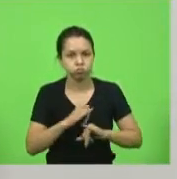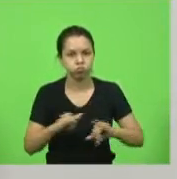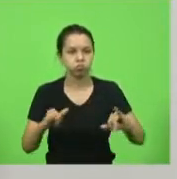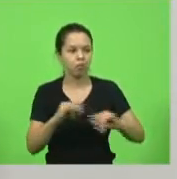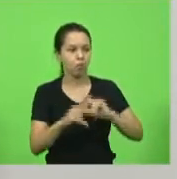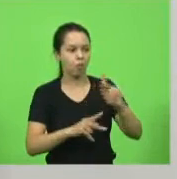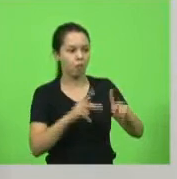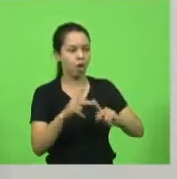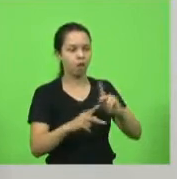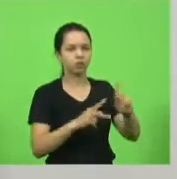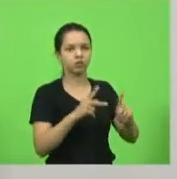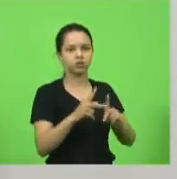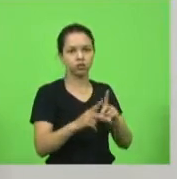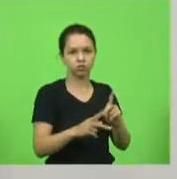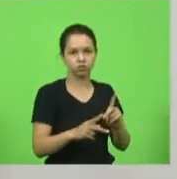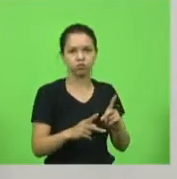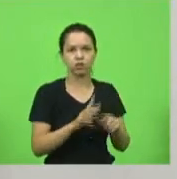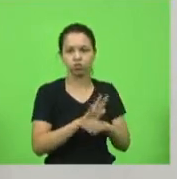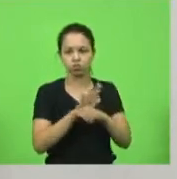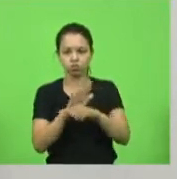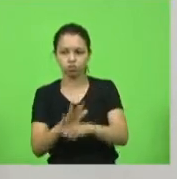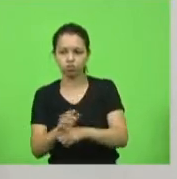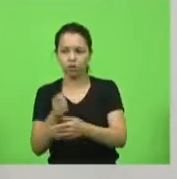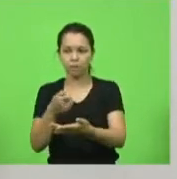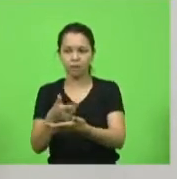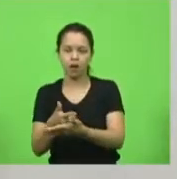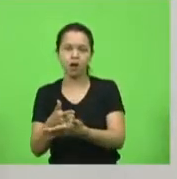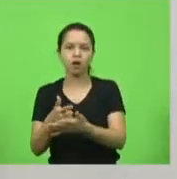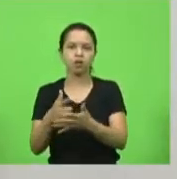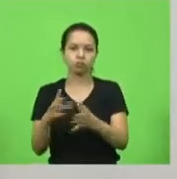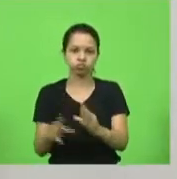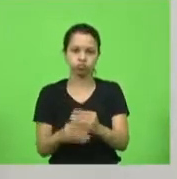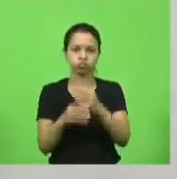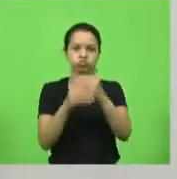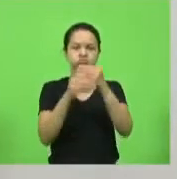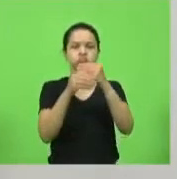contribui e agrega valor para Santa Catarina muito obrigado presidente